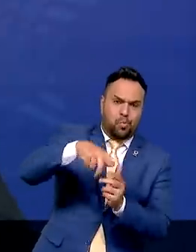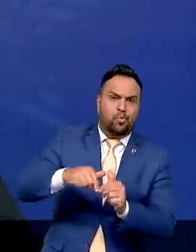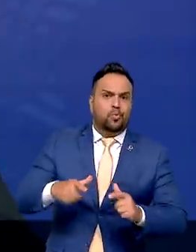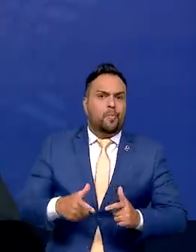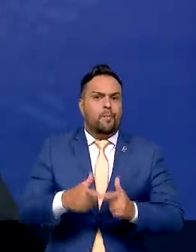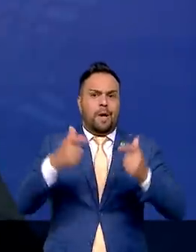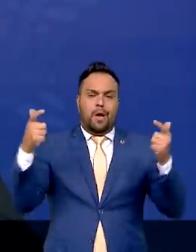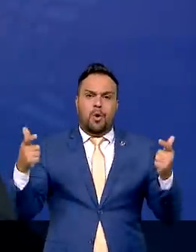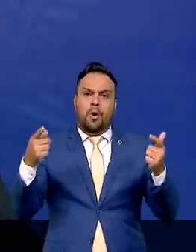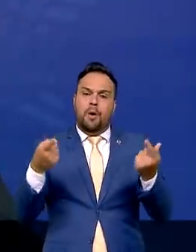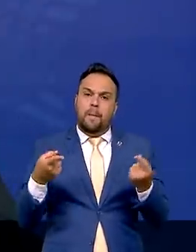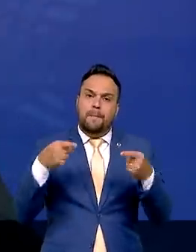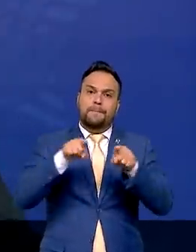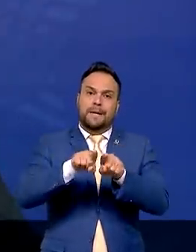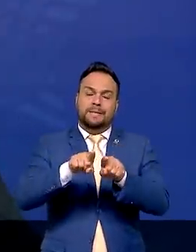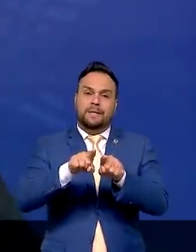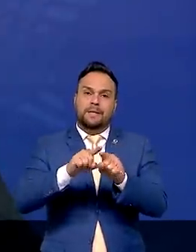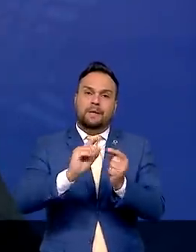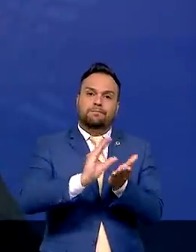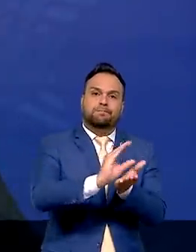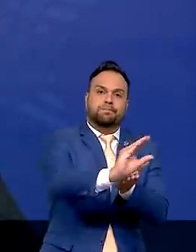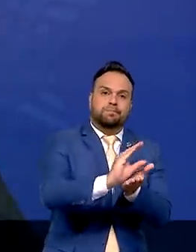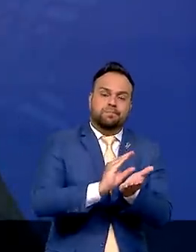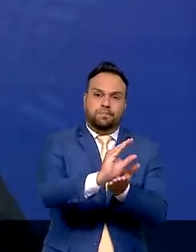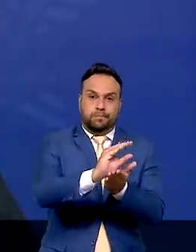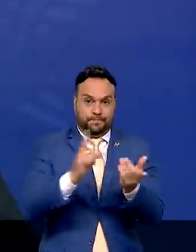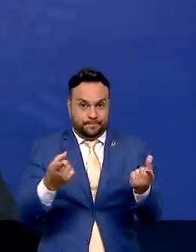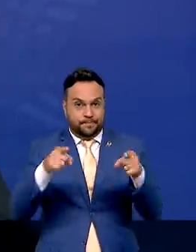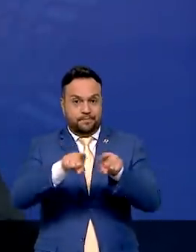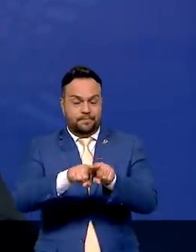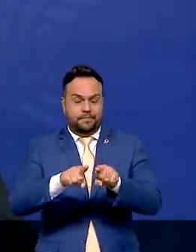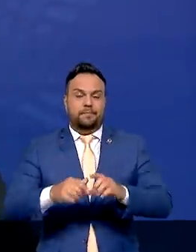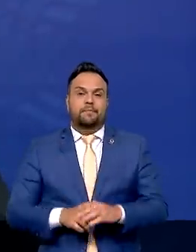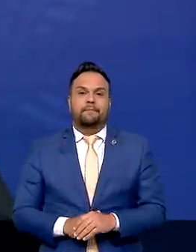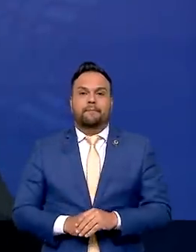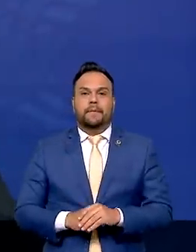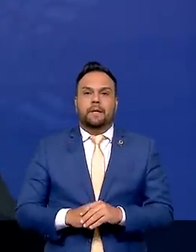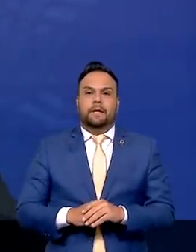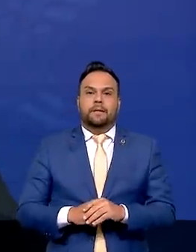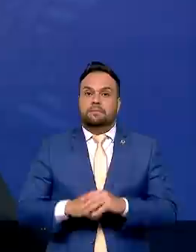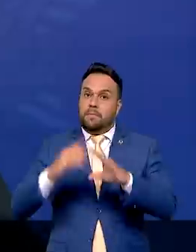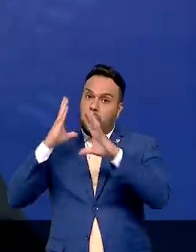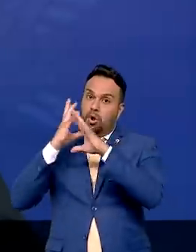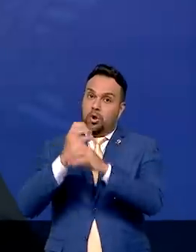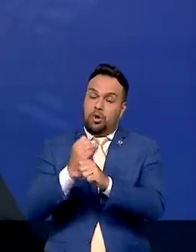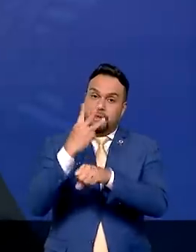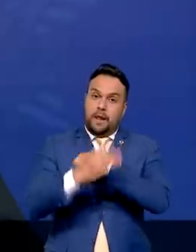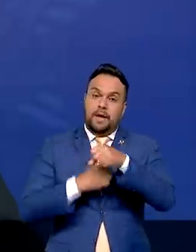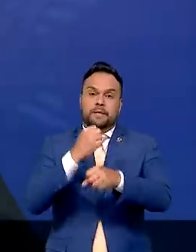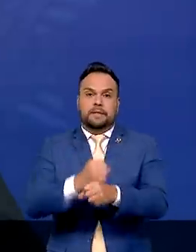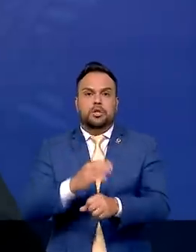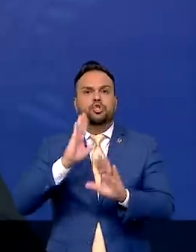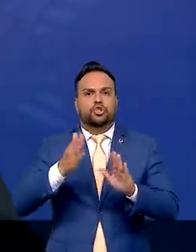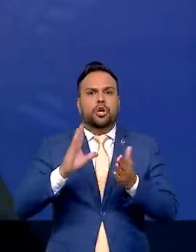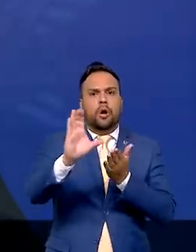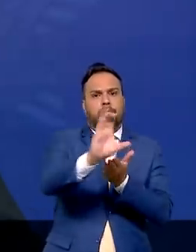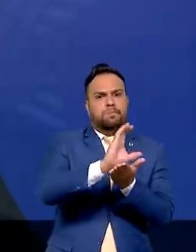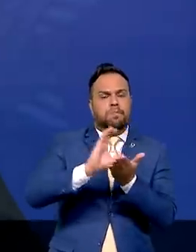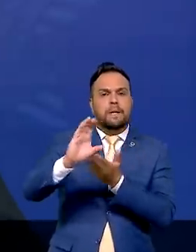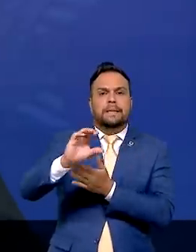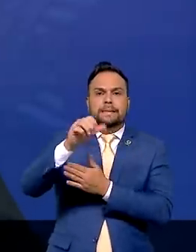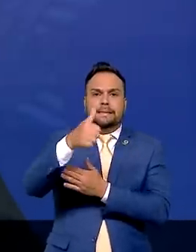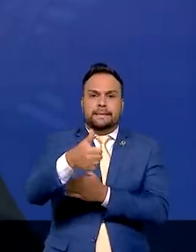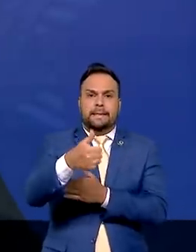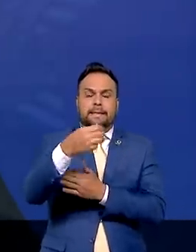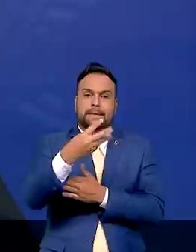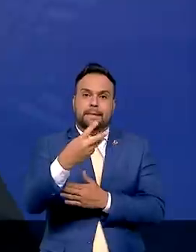Programa de Parcerias de Investimentos. Nestes últimos três anos, transferimos 131